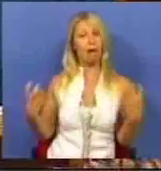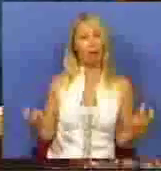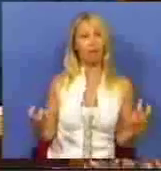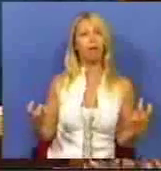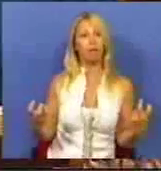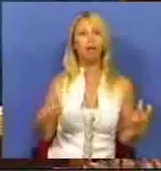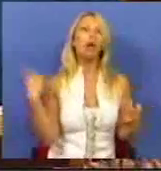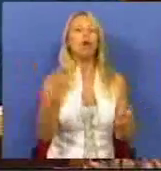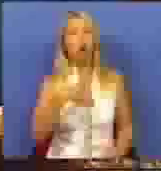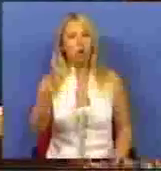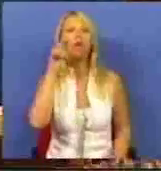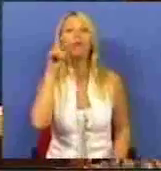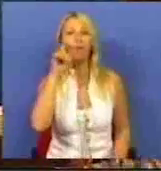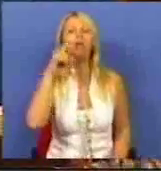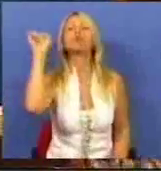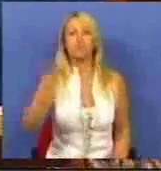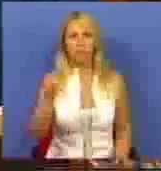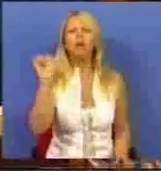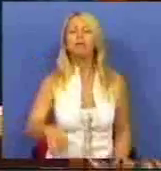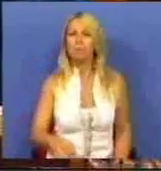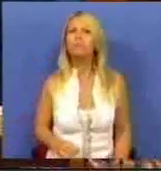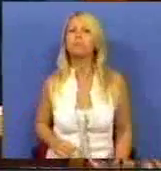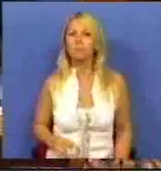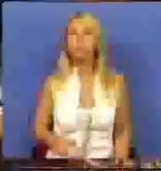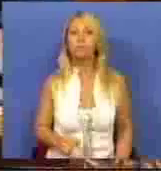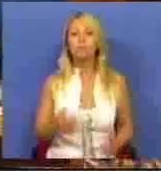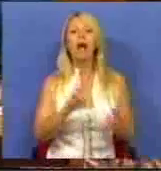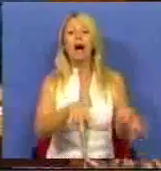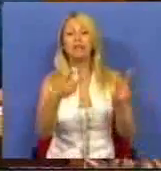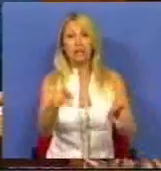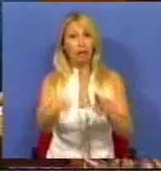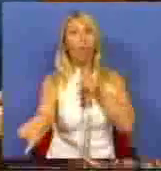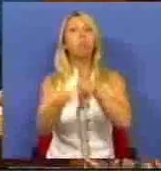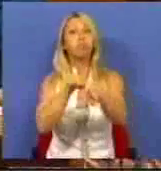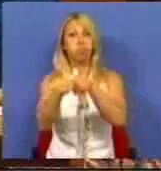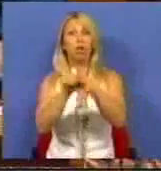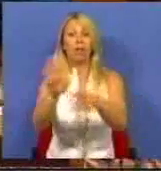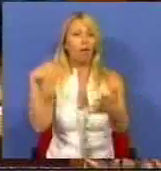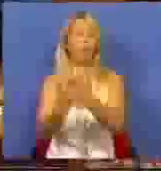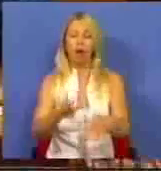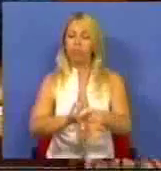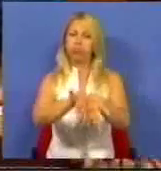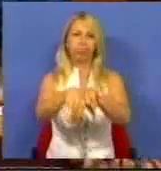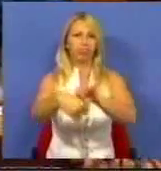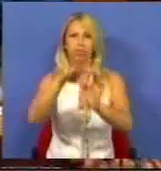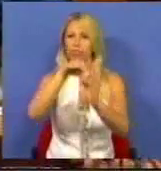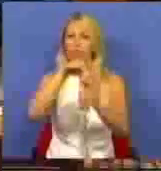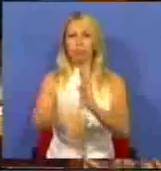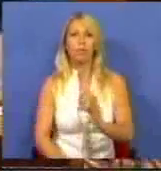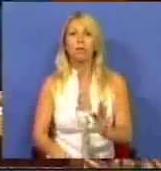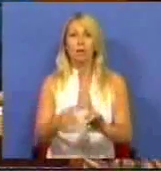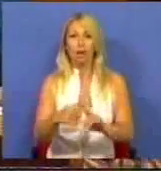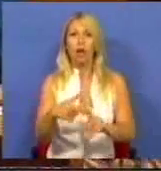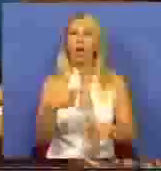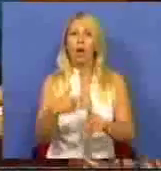nós defendemos que sim, que há alternativas a essa política de decadência e atraso do neoliberalismo